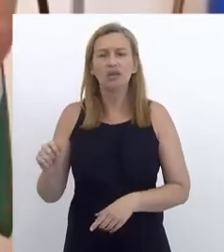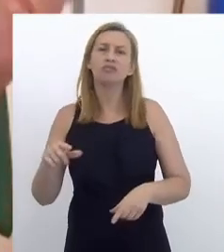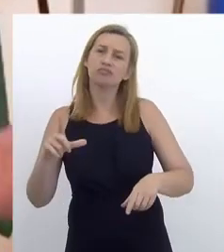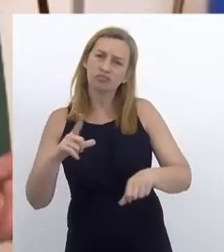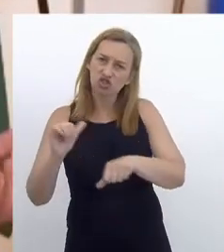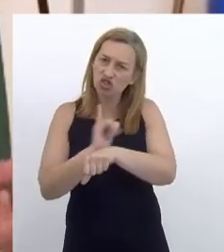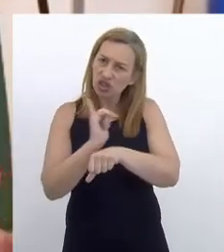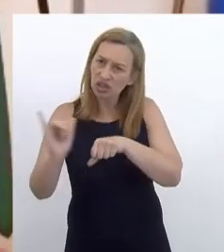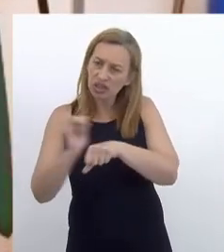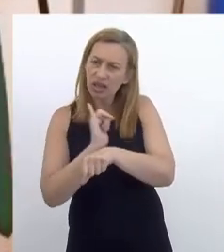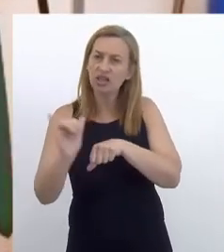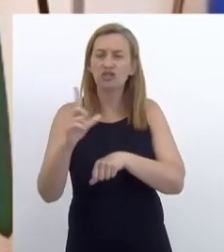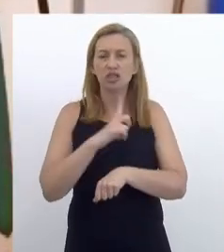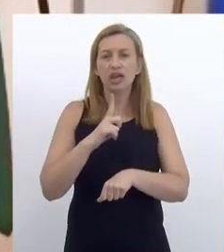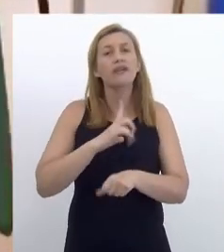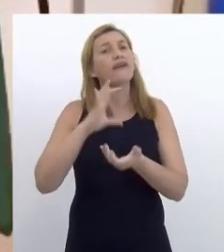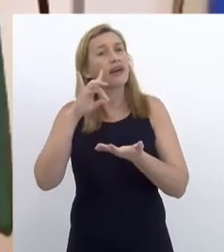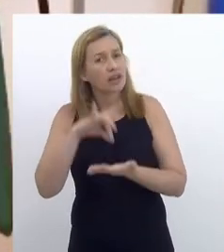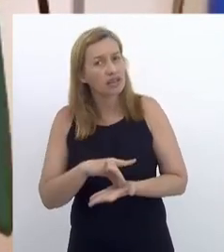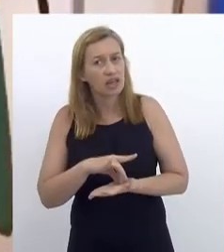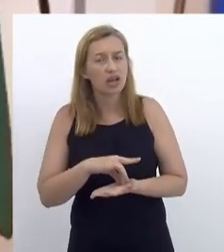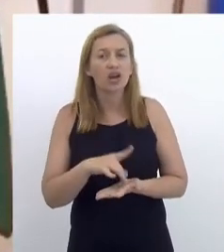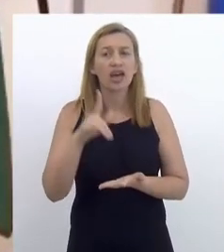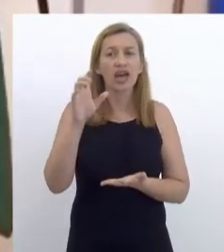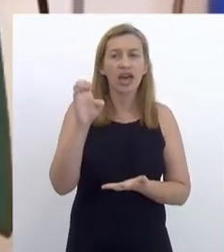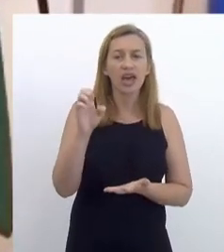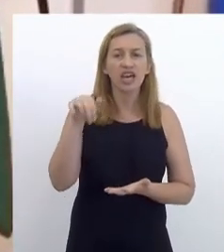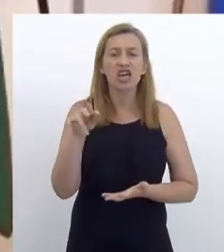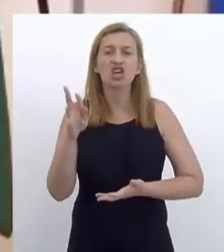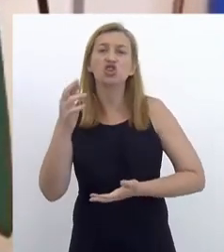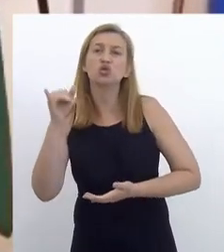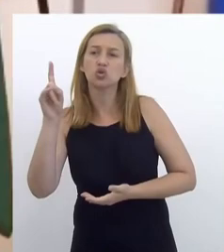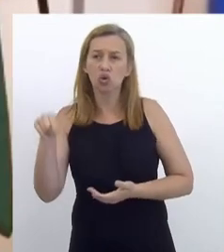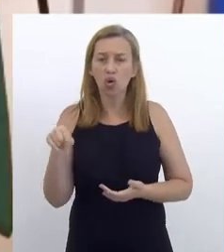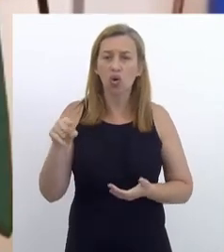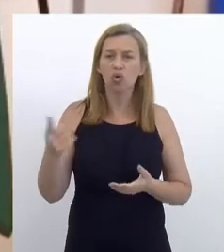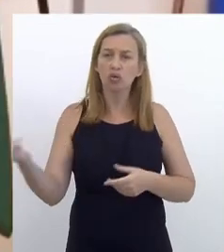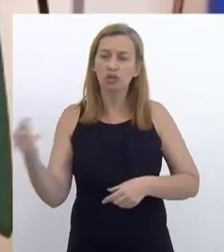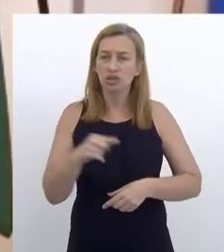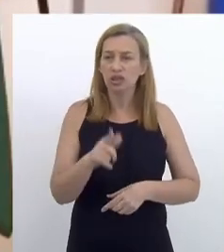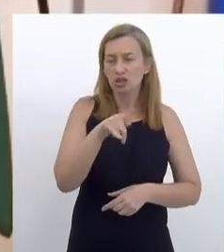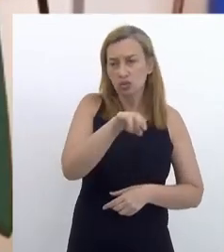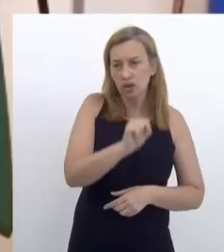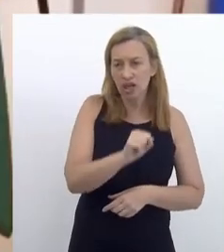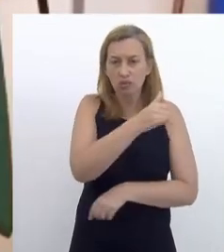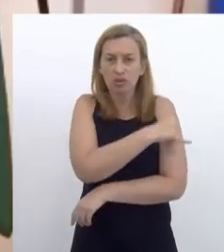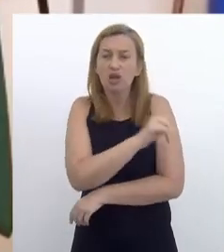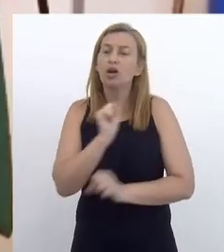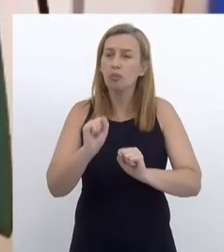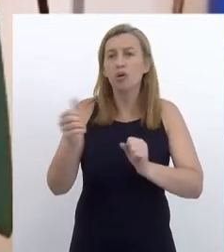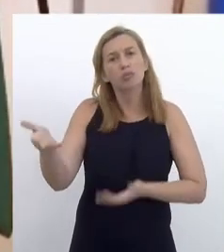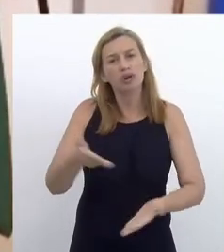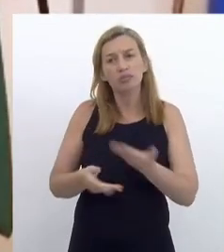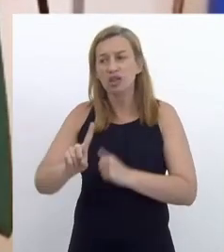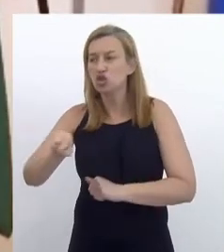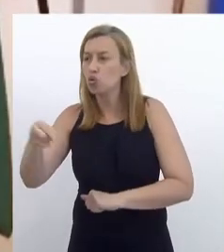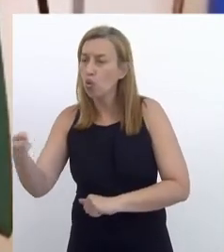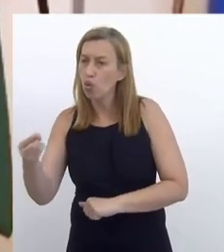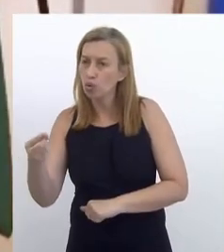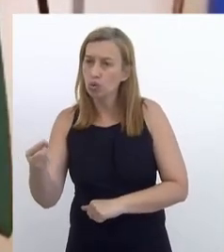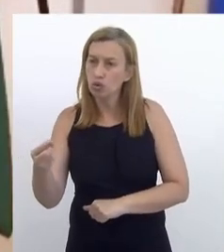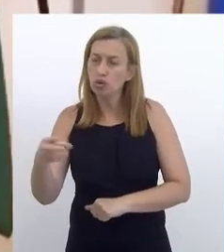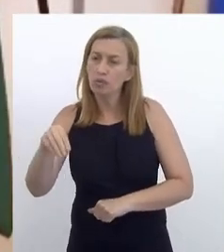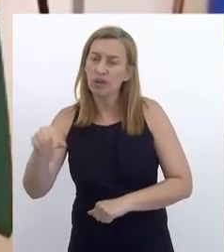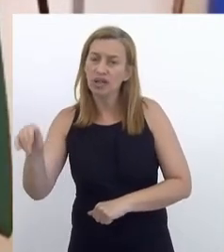tem um lado estratégico, porque, na realidade, a Equinor, quando traz o gás para Rio de Janeiro, ela pode participar de outros